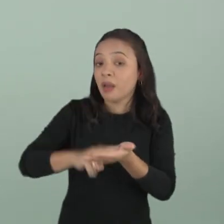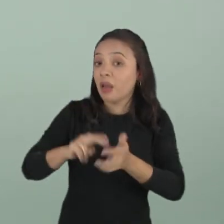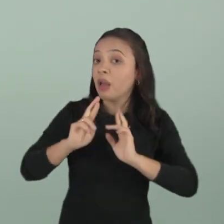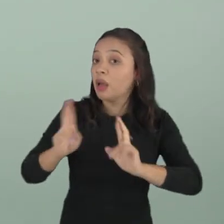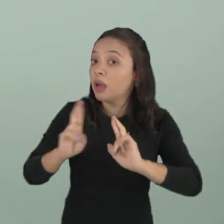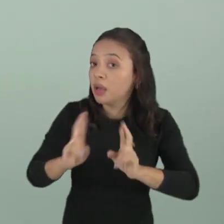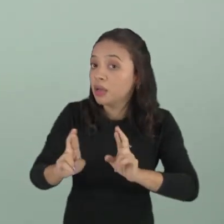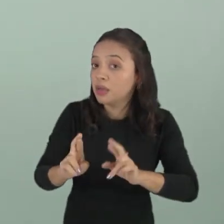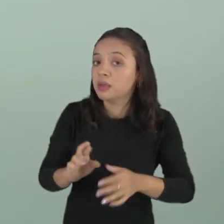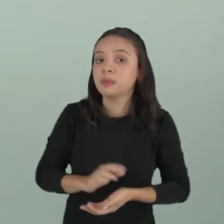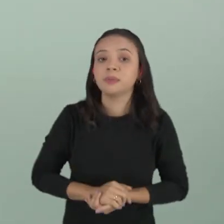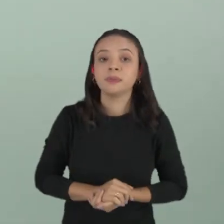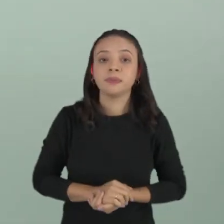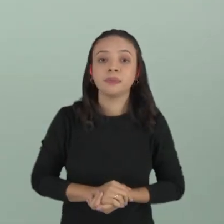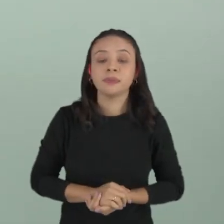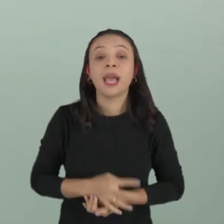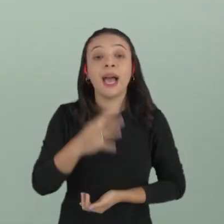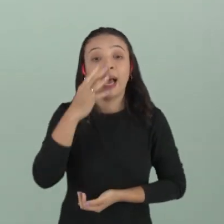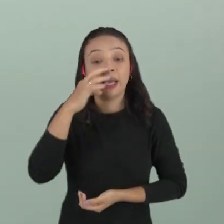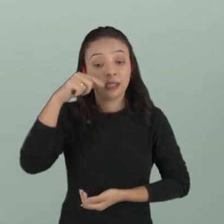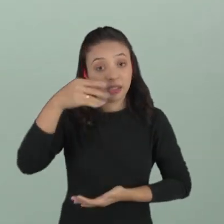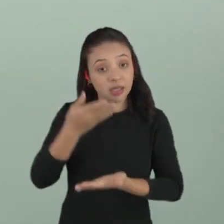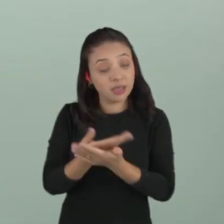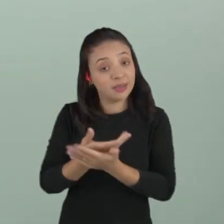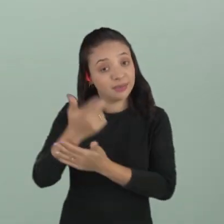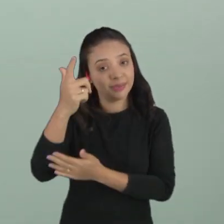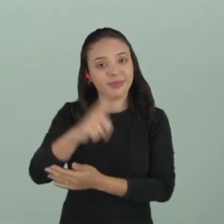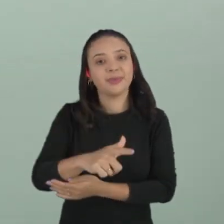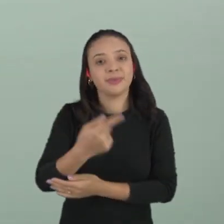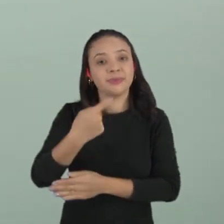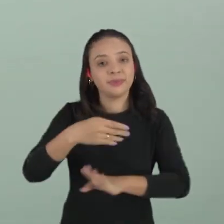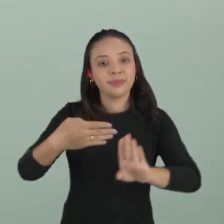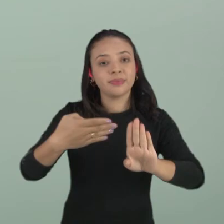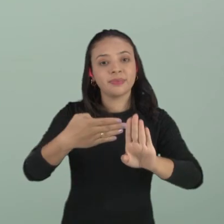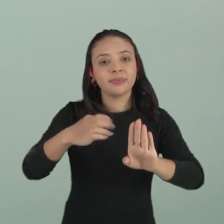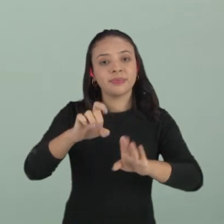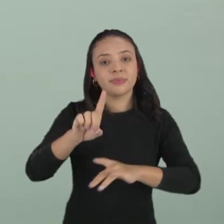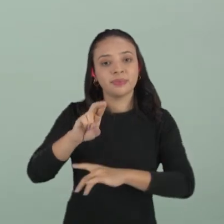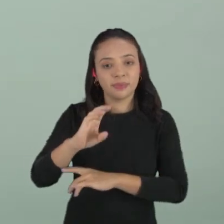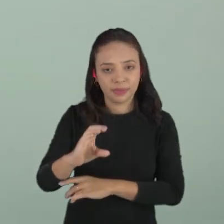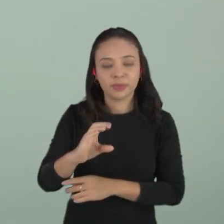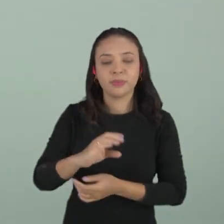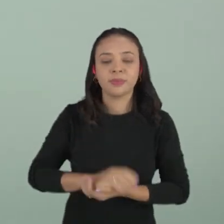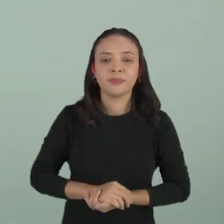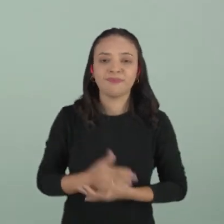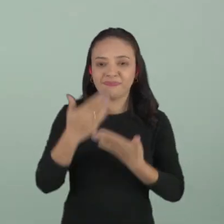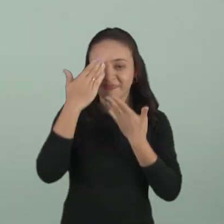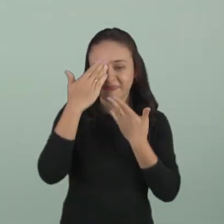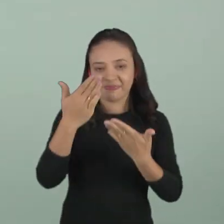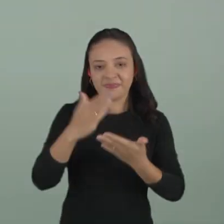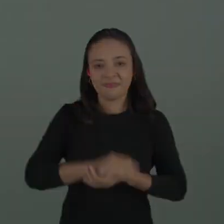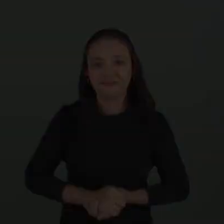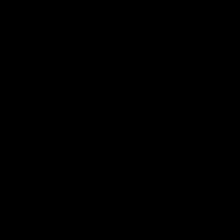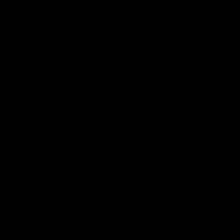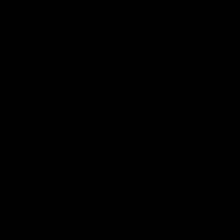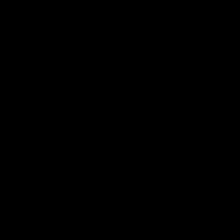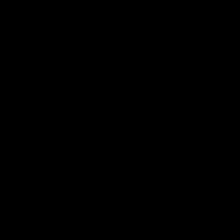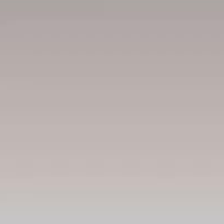reclamação. Revejam esta aula novamente. Acessem o portal Eduque Acre. Obrigada.